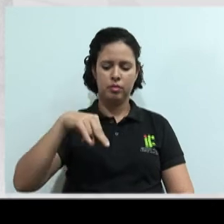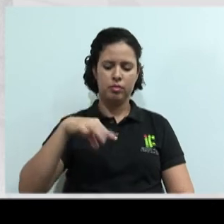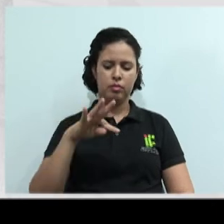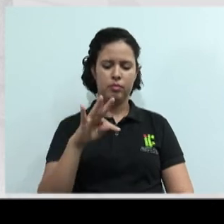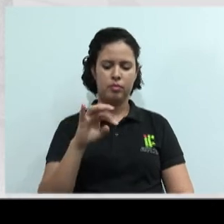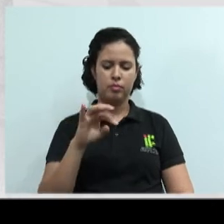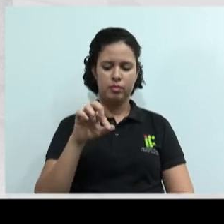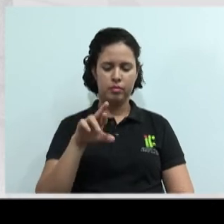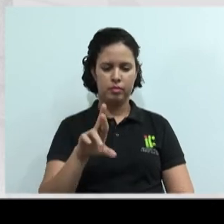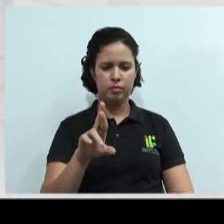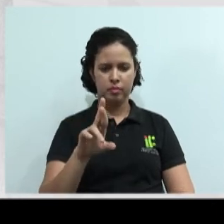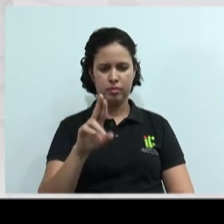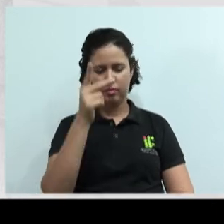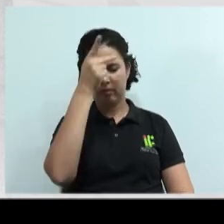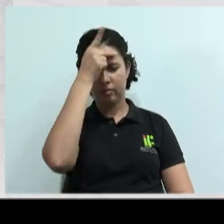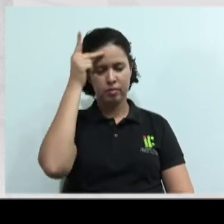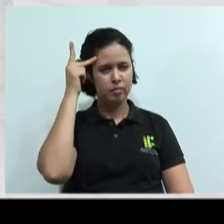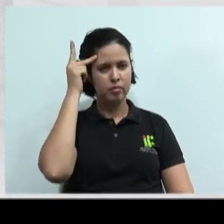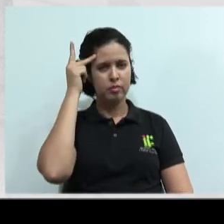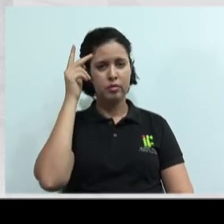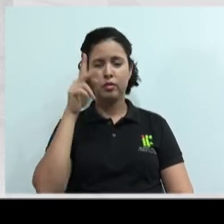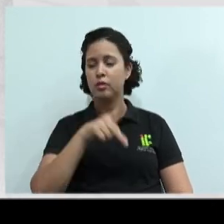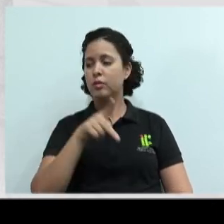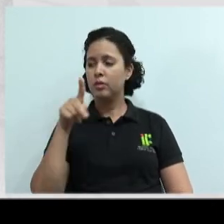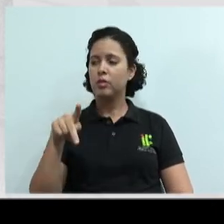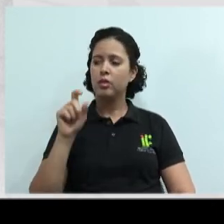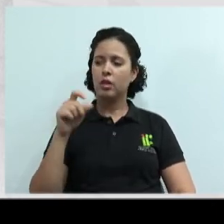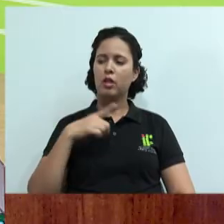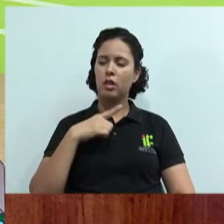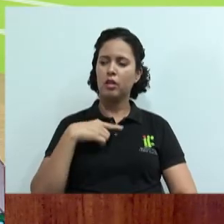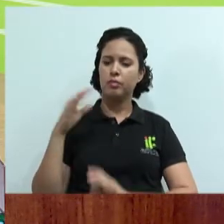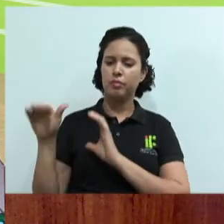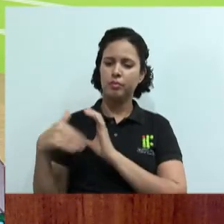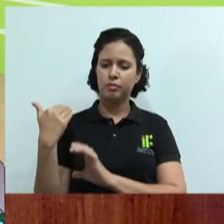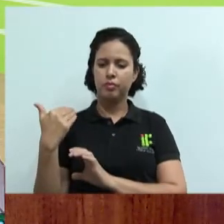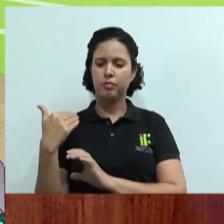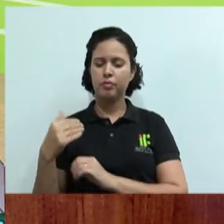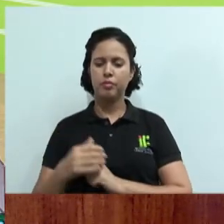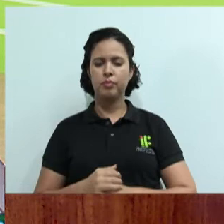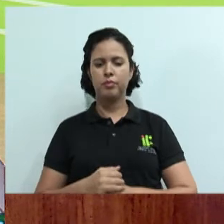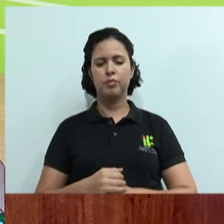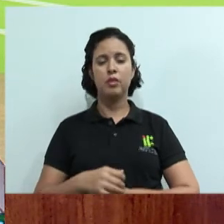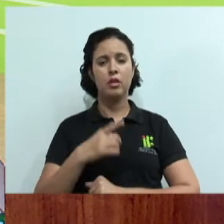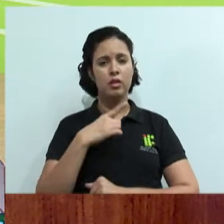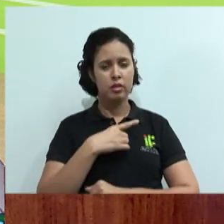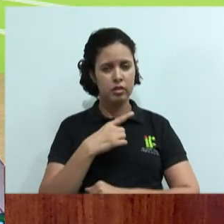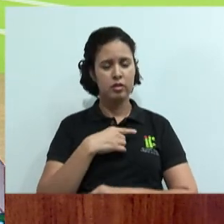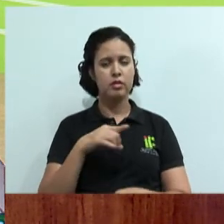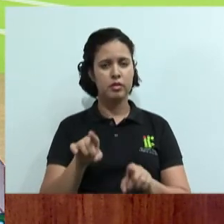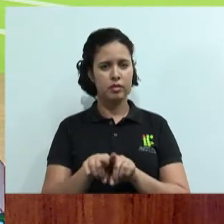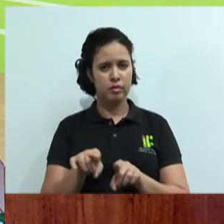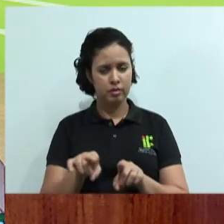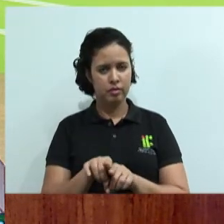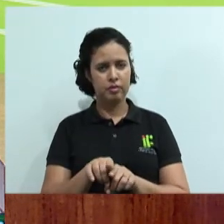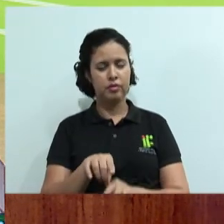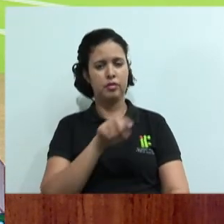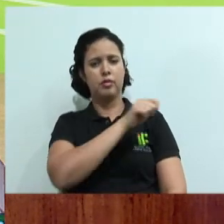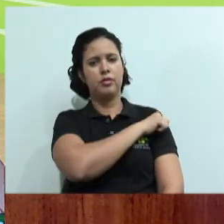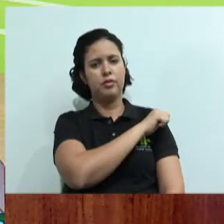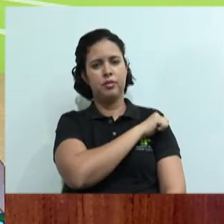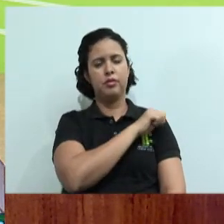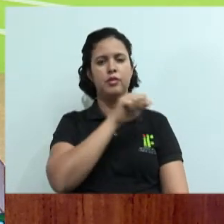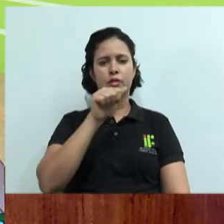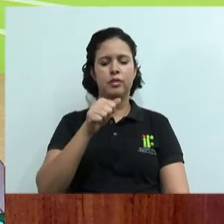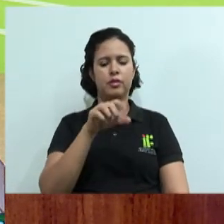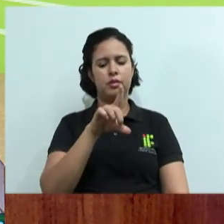E aí, professor Alberto, o me diz dessa questão 3? É, só para registrar, nós também temos aqui a resposta do aluno Adelmo, né? Também